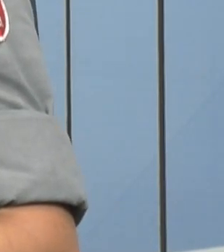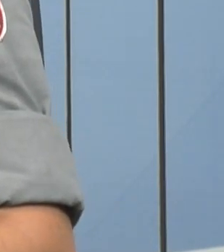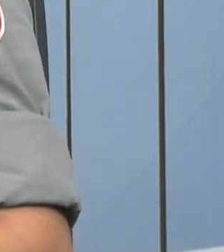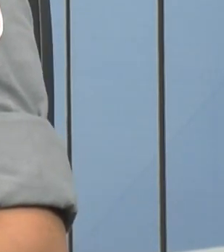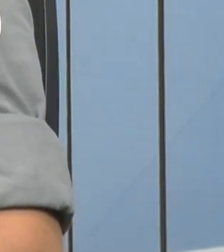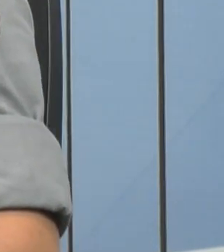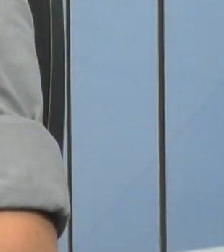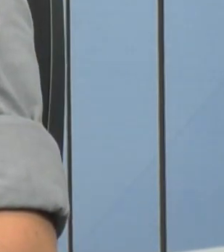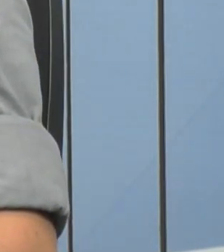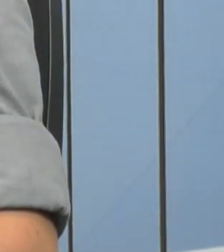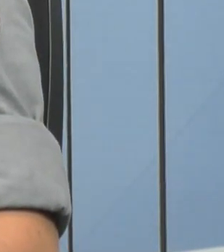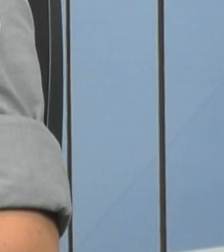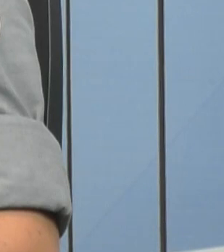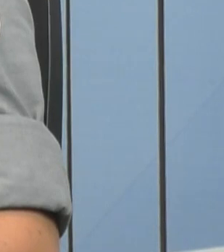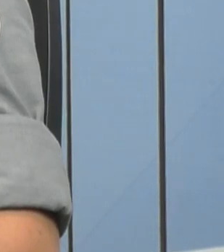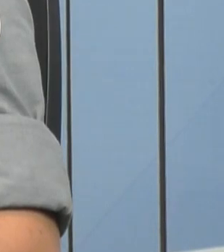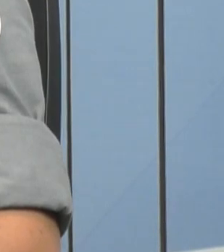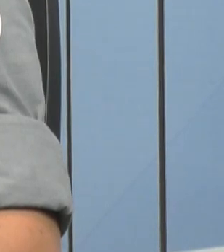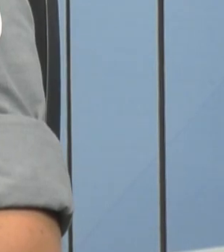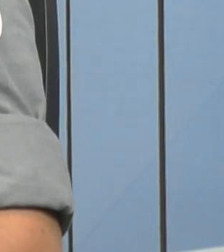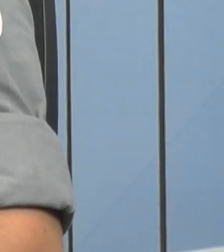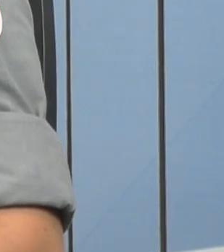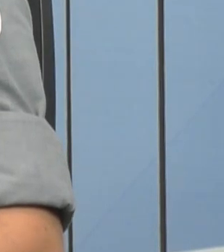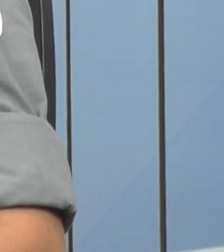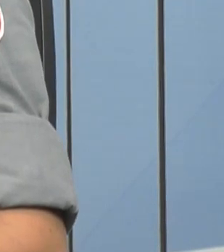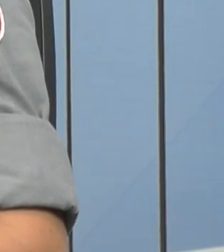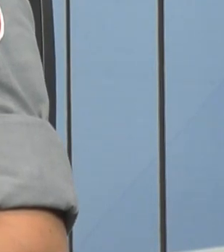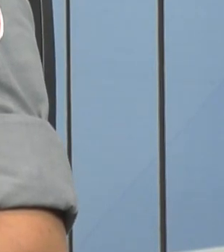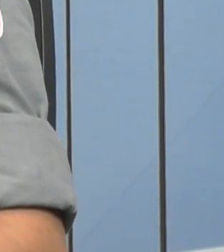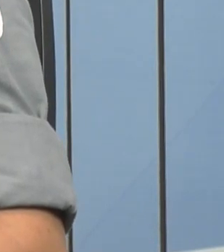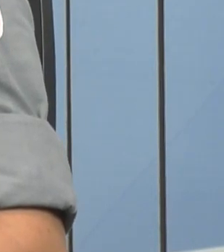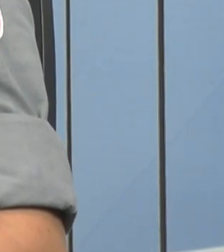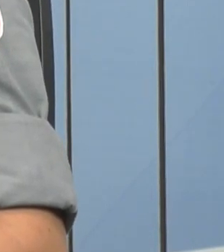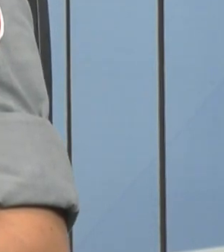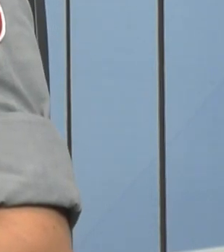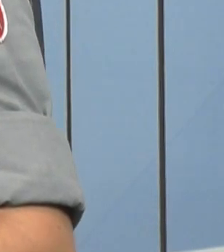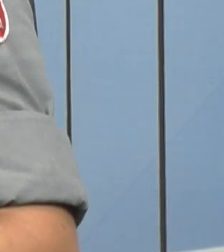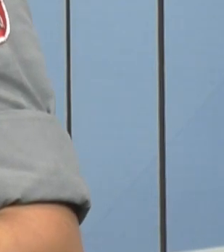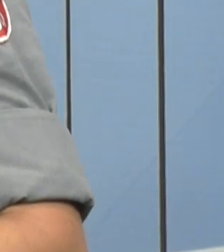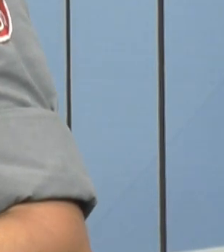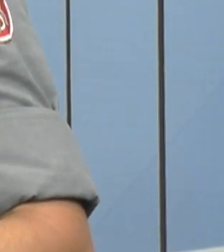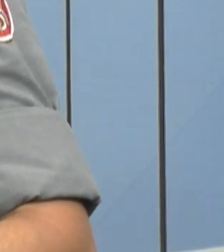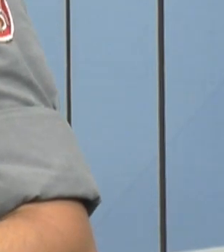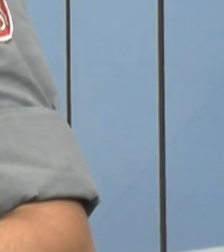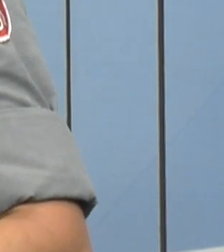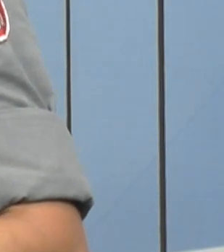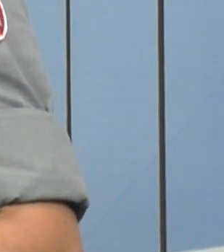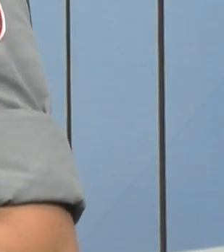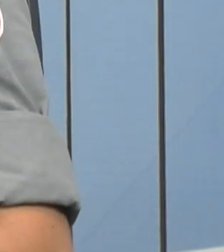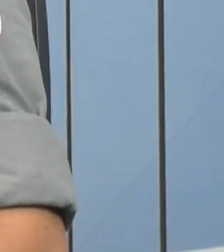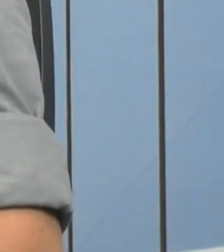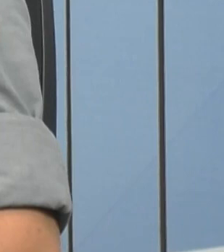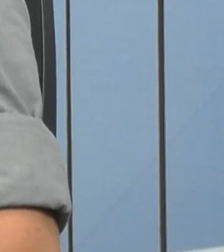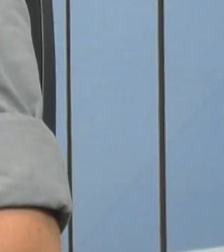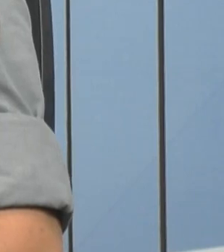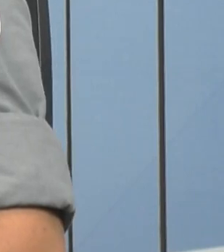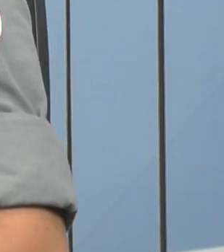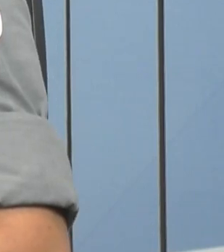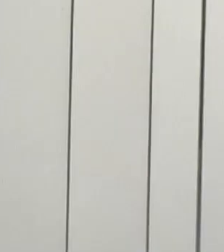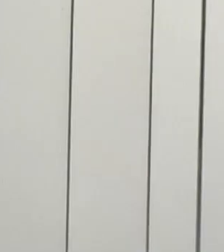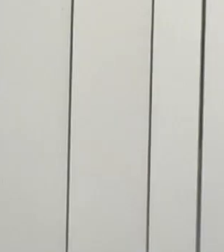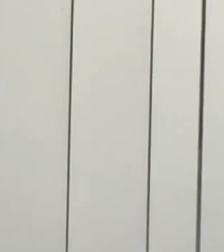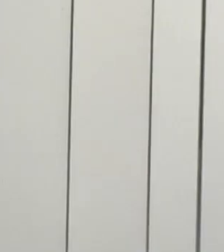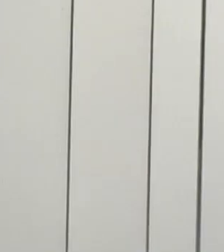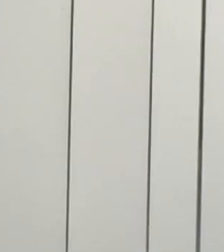então tem que ter esse trabalho de conscientização da população para ela entender a importância desse alerta quando ele é emitido sim